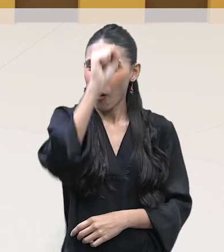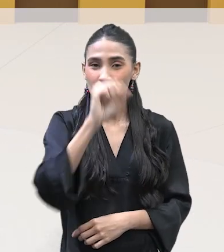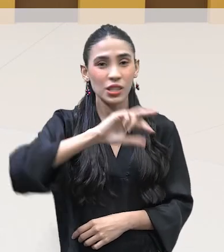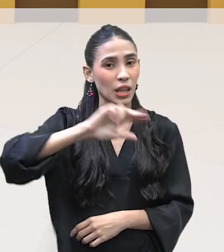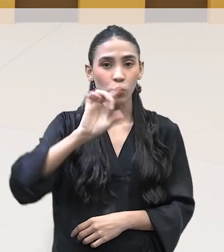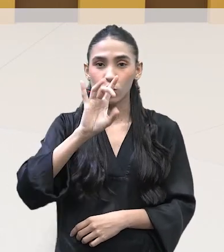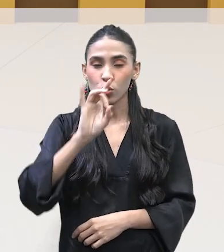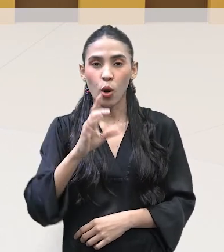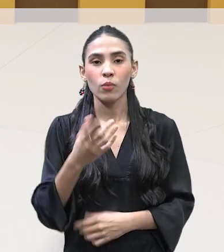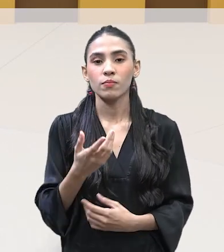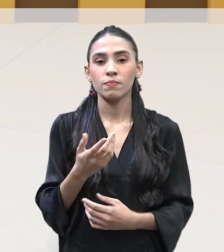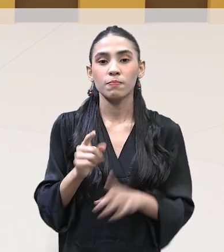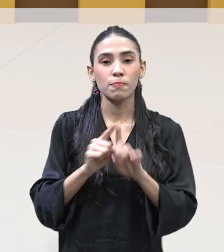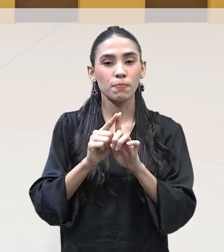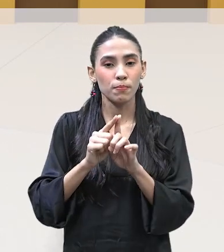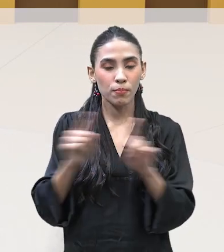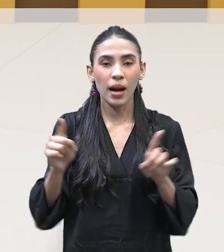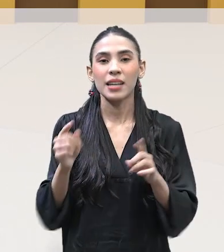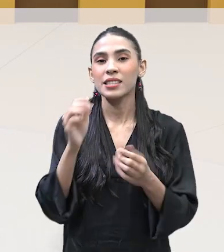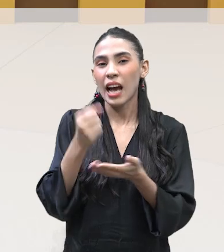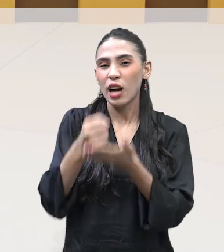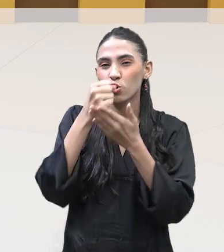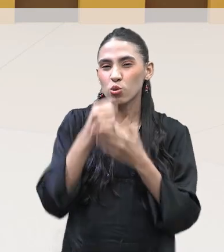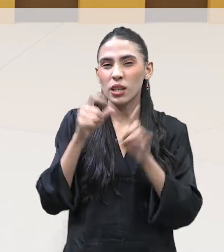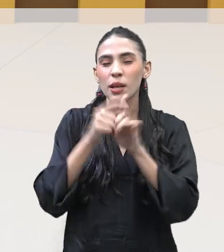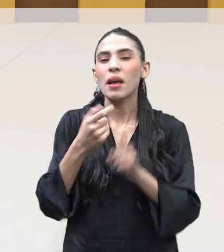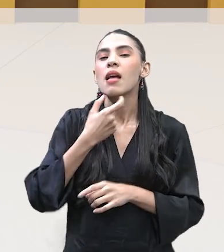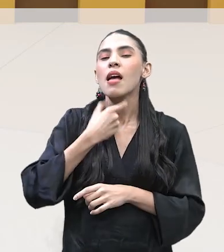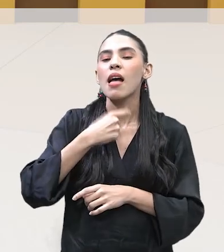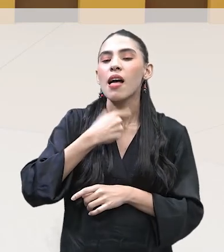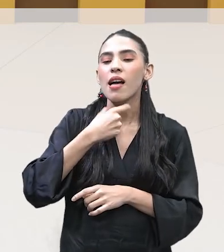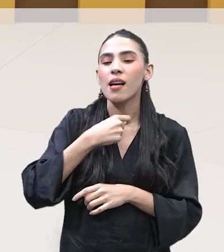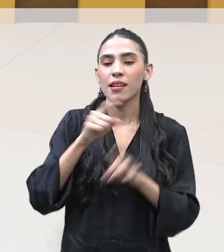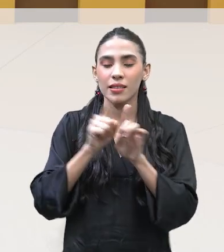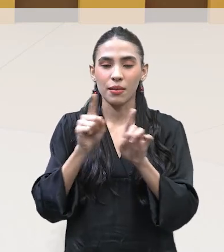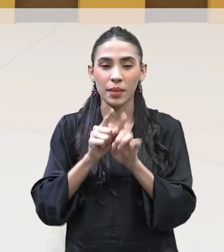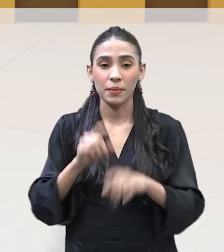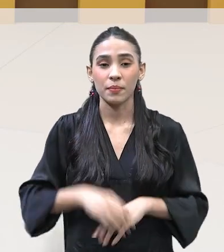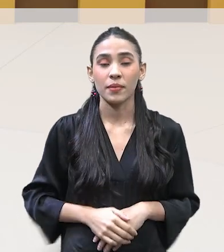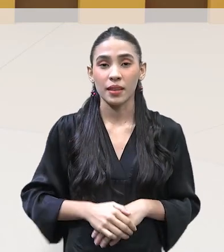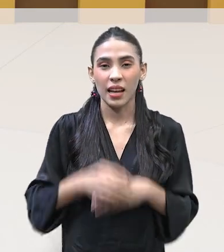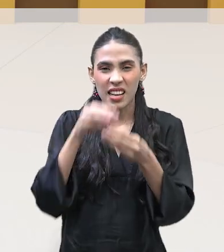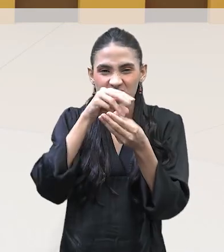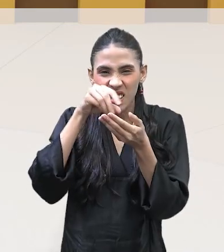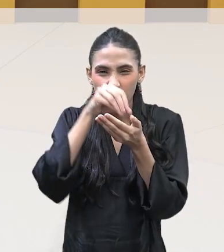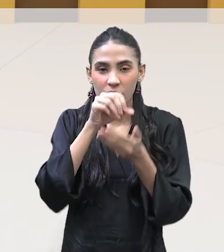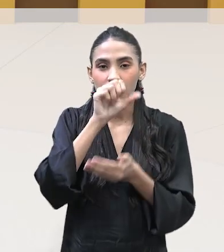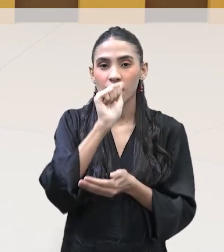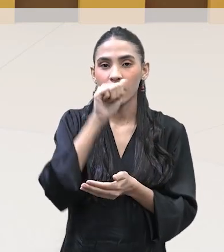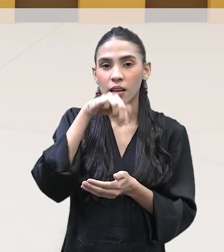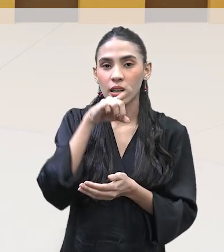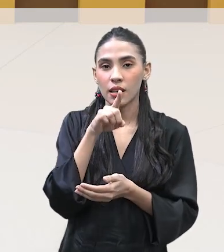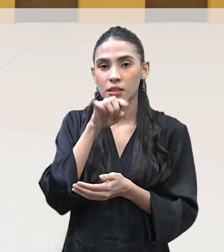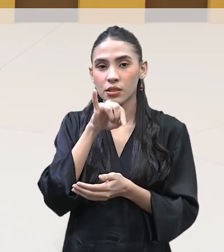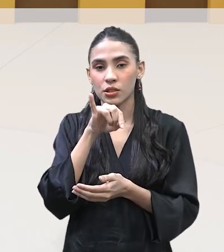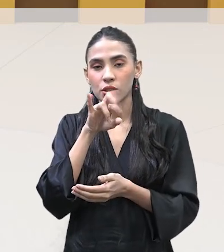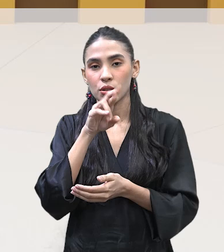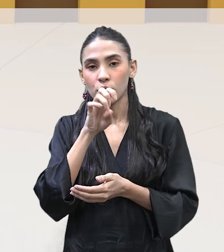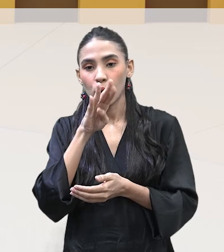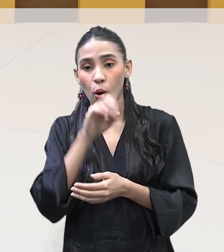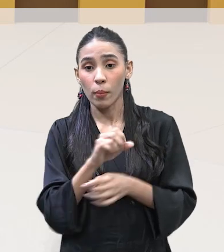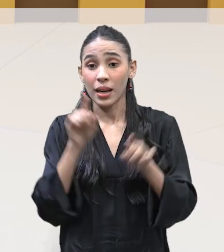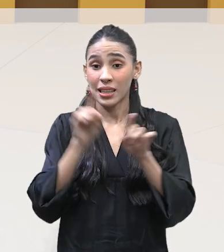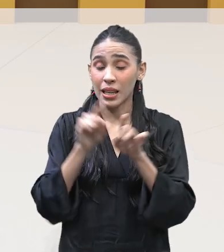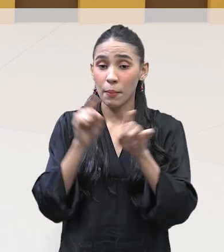o anti-inflamatório. É o da garganta lá? Exatamente. Então, aqui é a semente da andiroba. E aqui ao lado, nós temos a questão dos